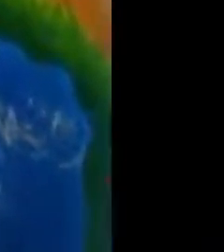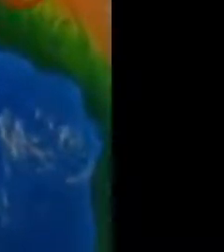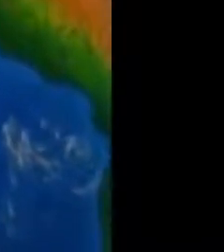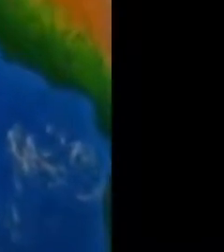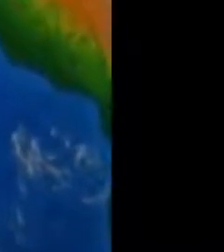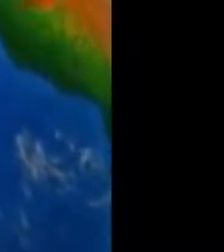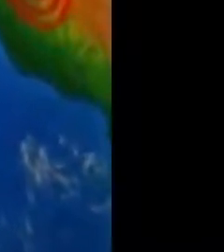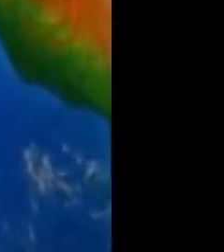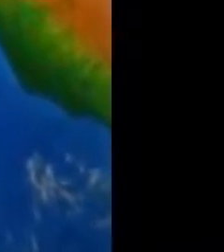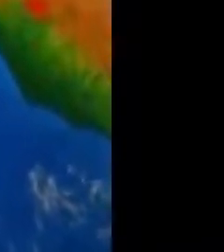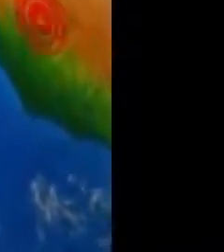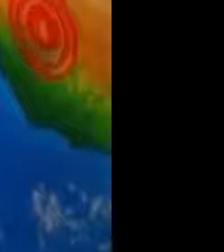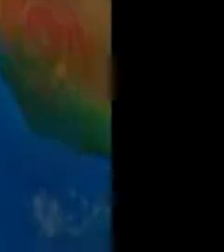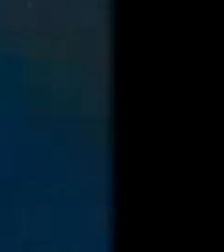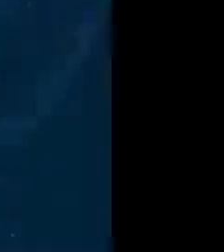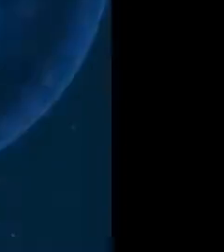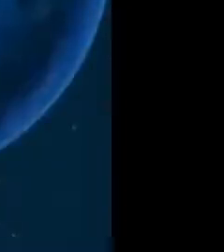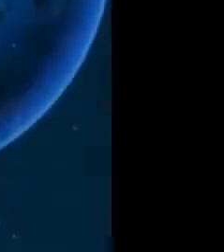The